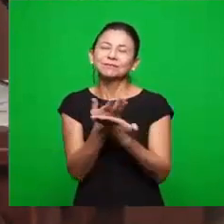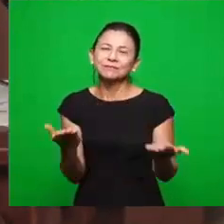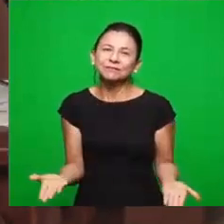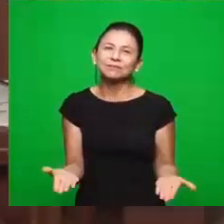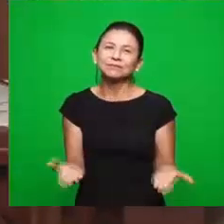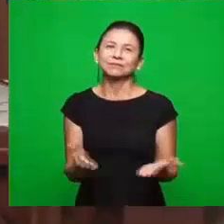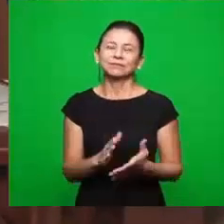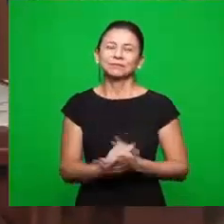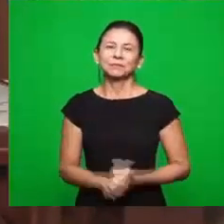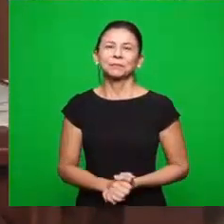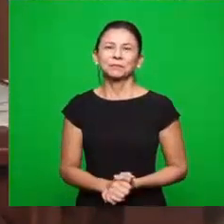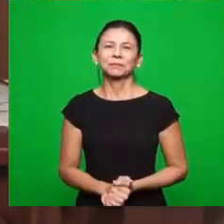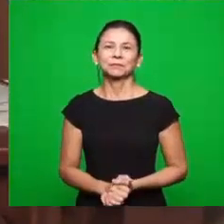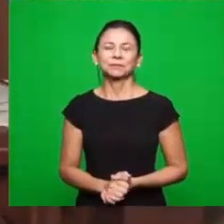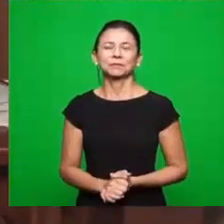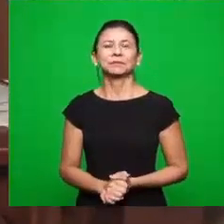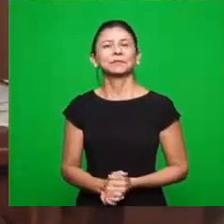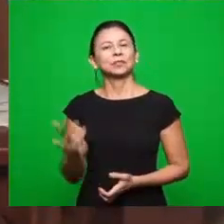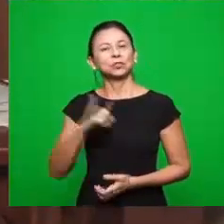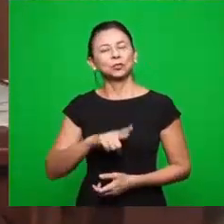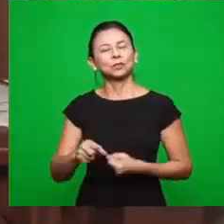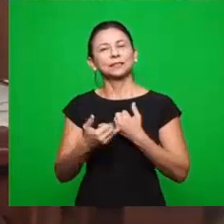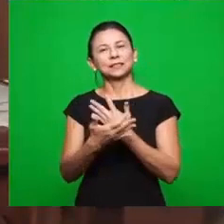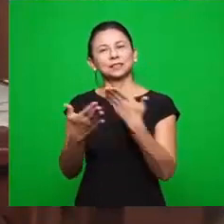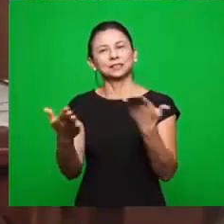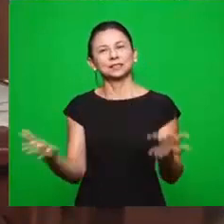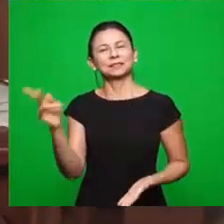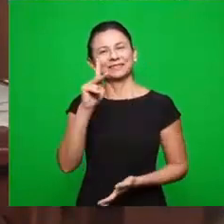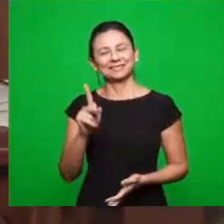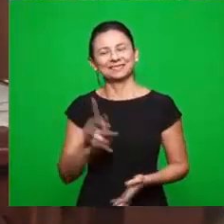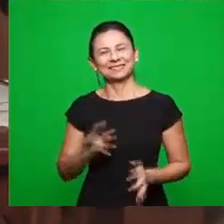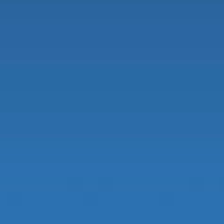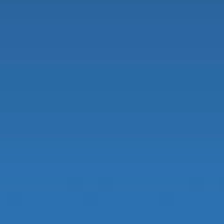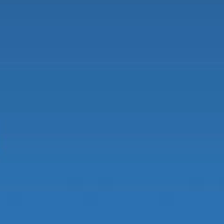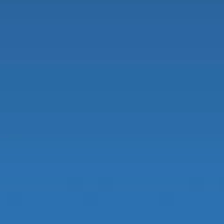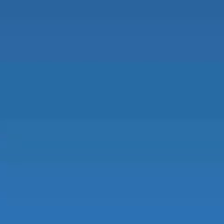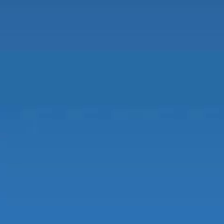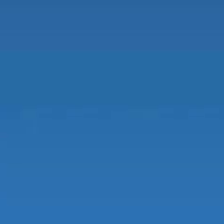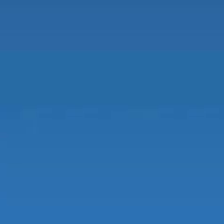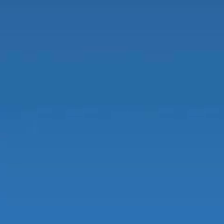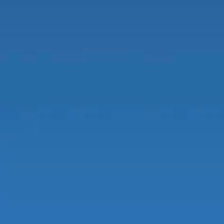a destra de companhia a esses irmãos, desejando mais uma vez a todos a paz do Senhor Jesus.